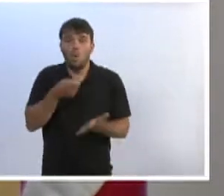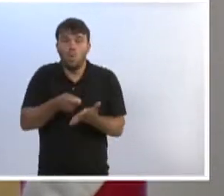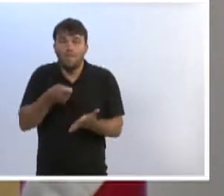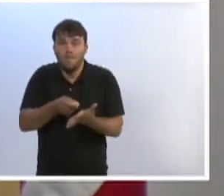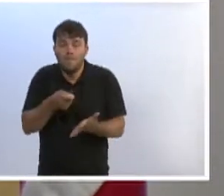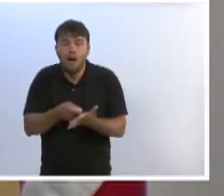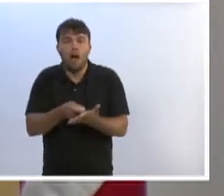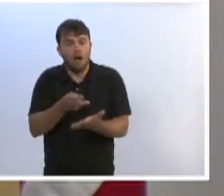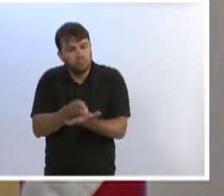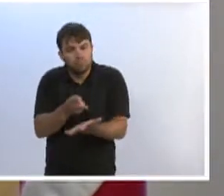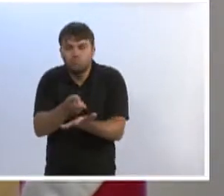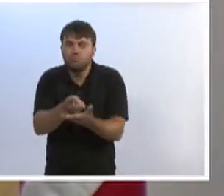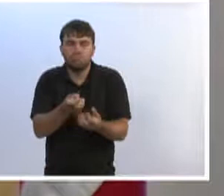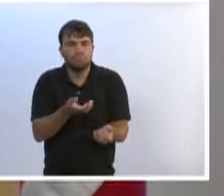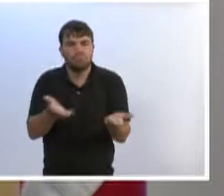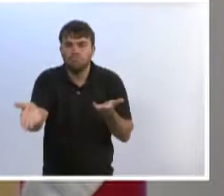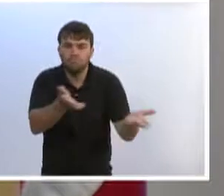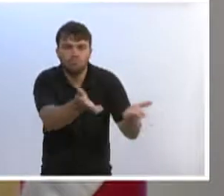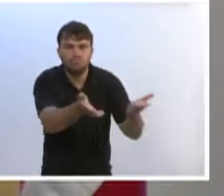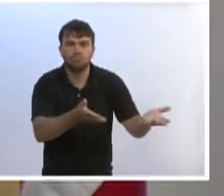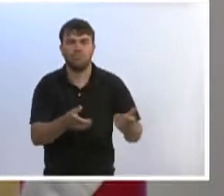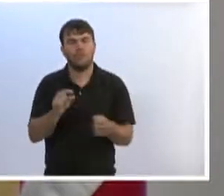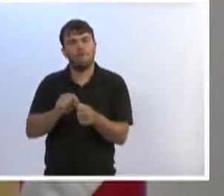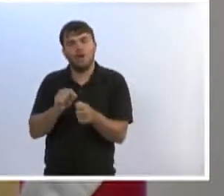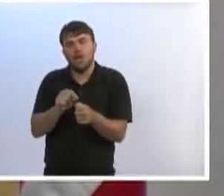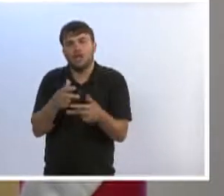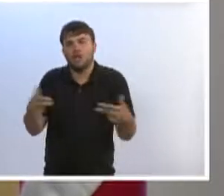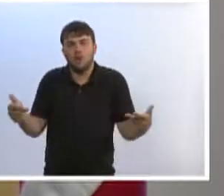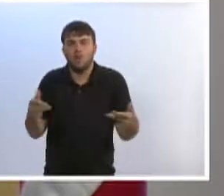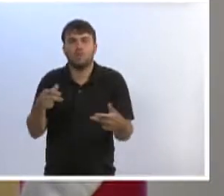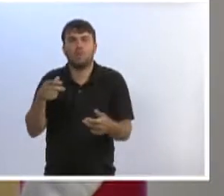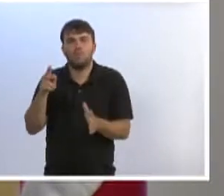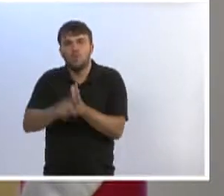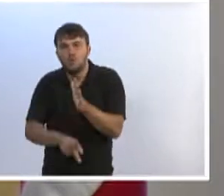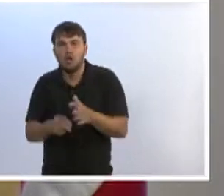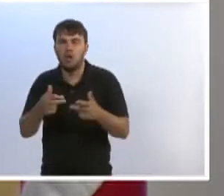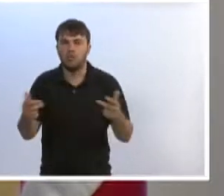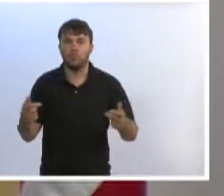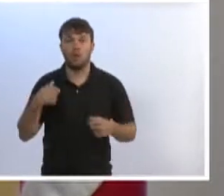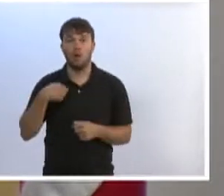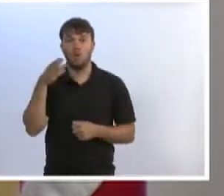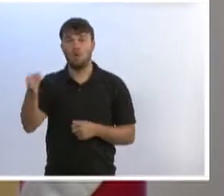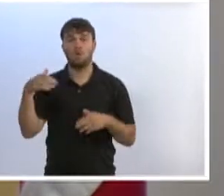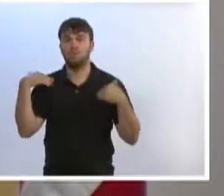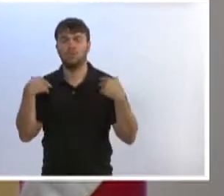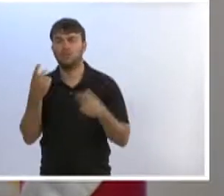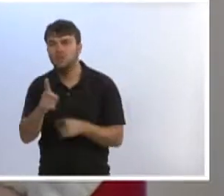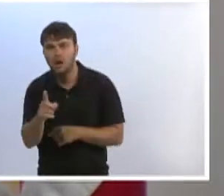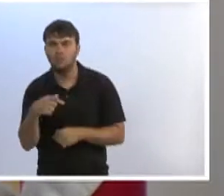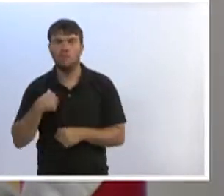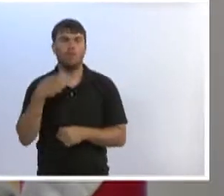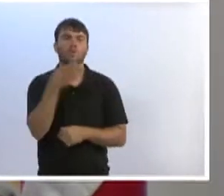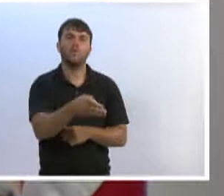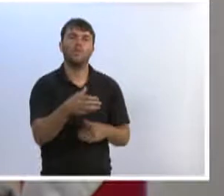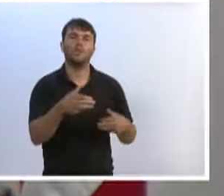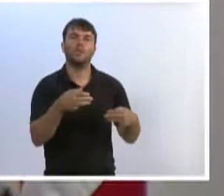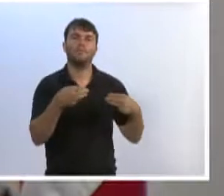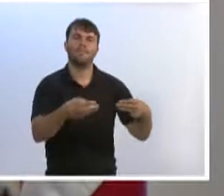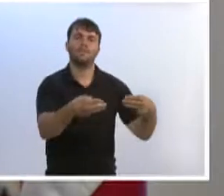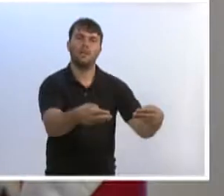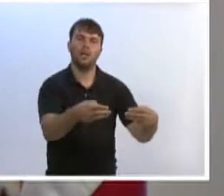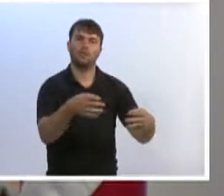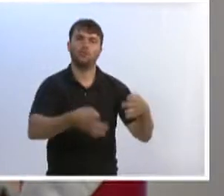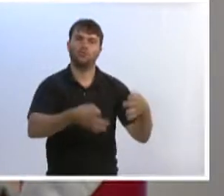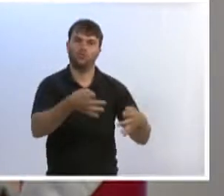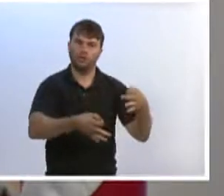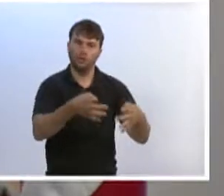encaminhamentos. Só para que vocês tenham ideia, eu não fui, como disse a passeio, fiz encaminhamento junto ao Ministério da Justiça, onde